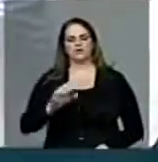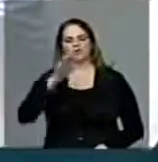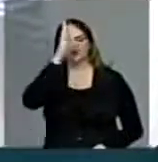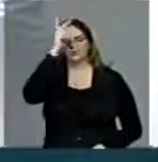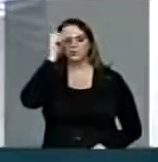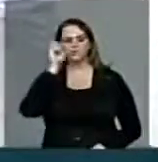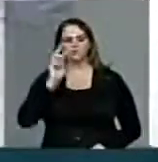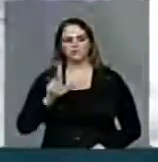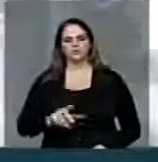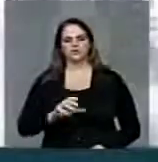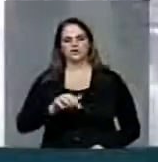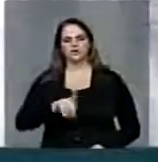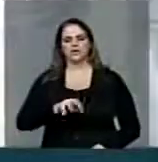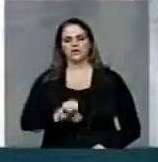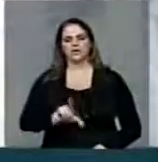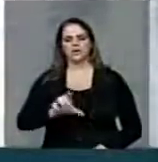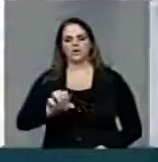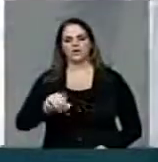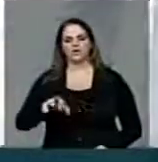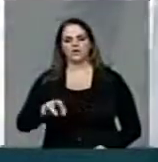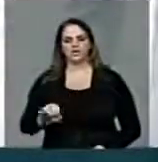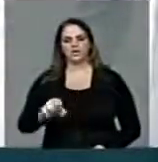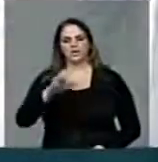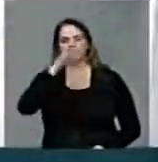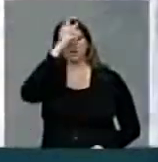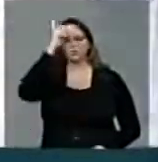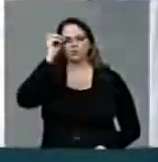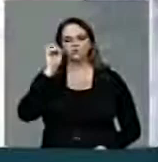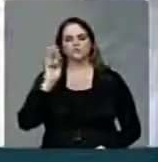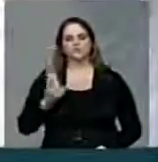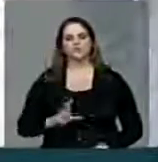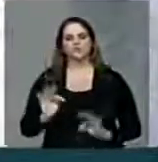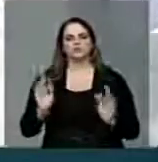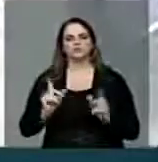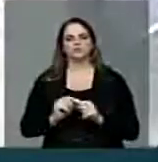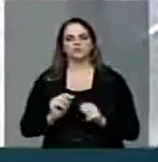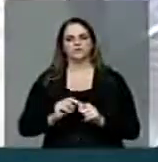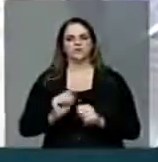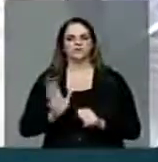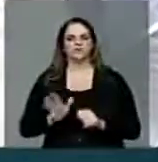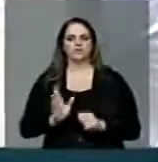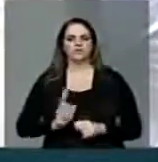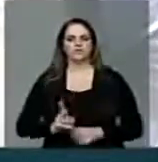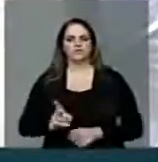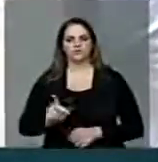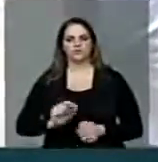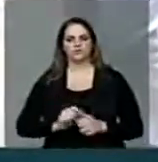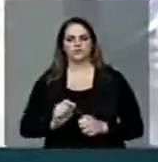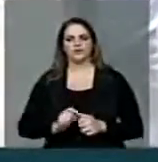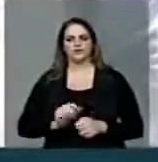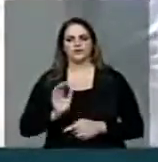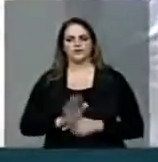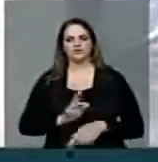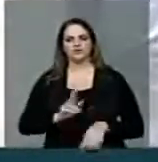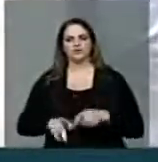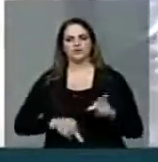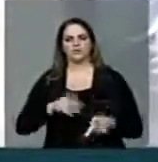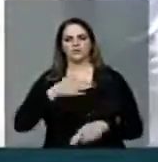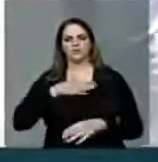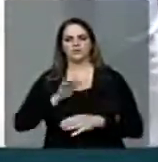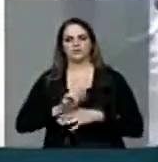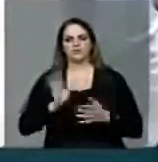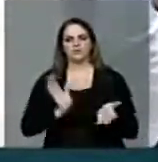grande oriente de Mato Grosso do Sul por tudo quanto eles já fizeram e continuam fazendo pelo povo do meu estado